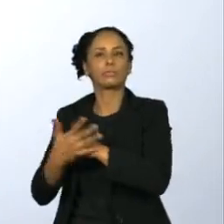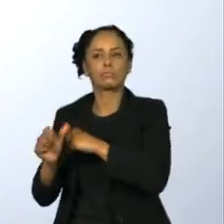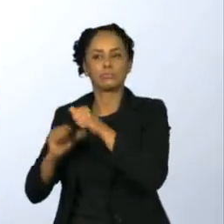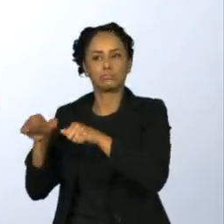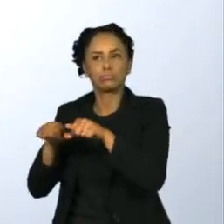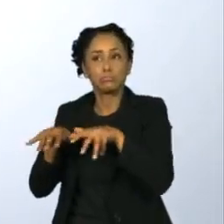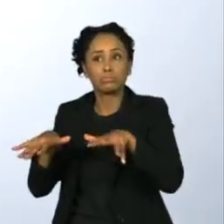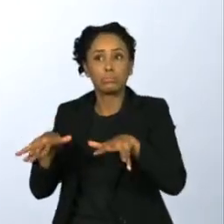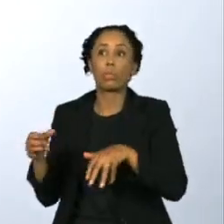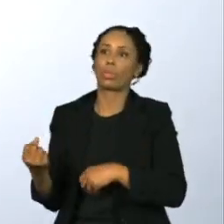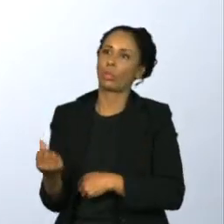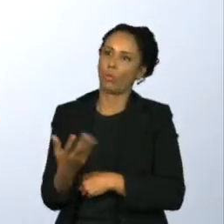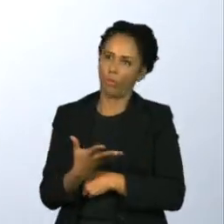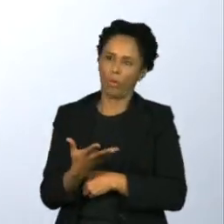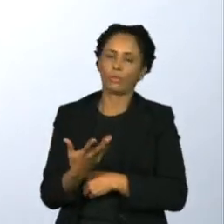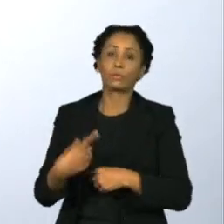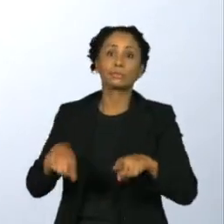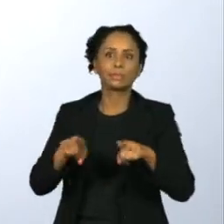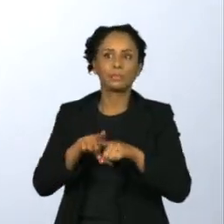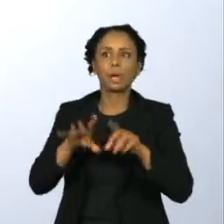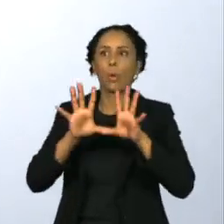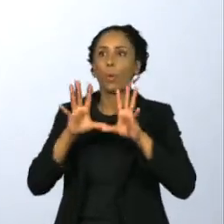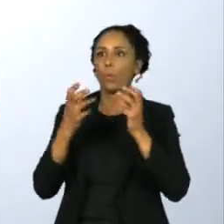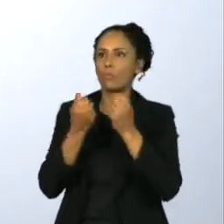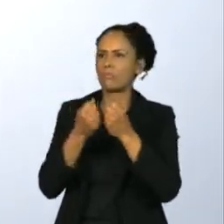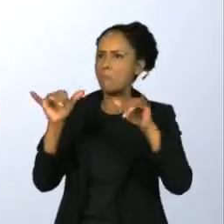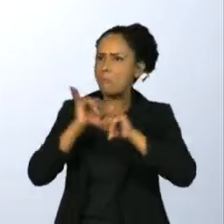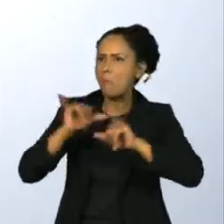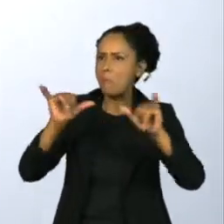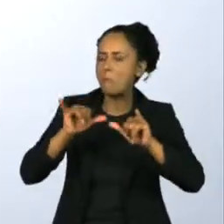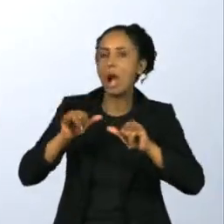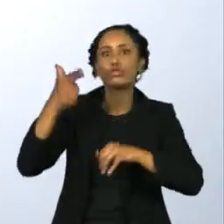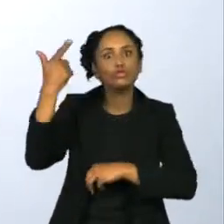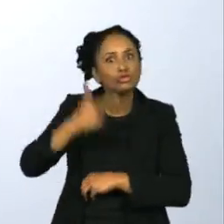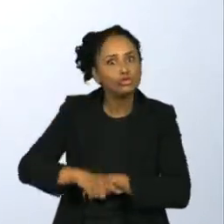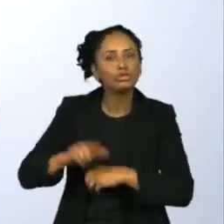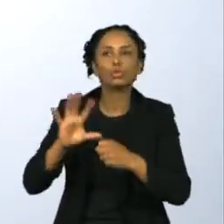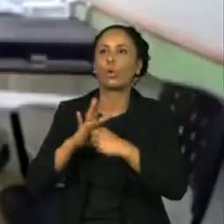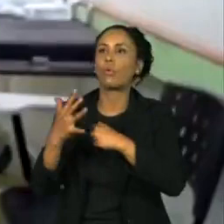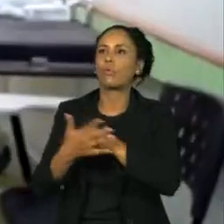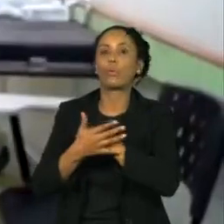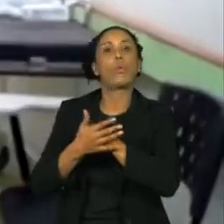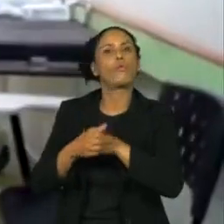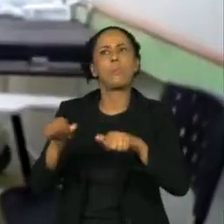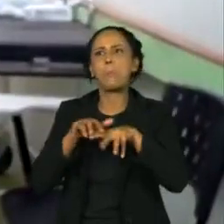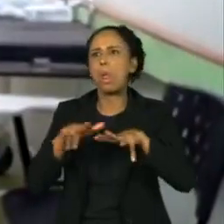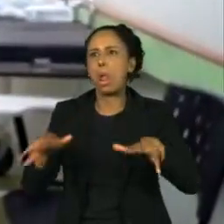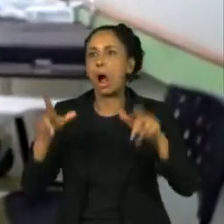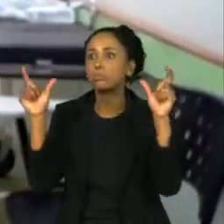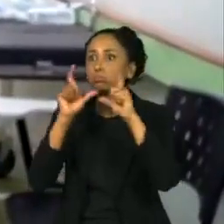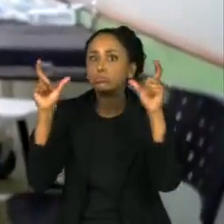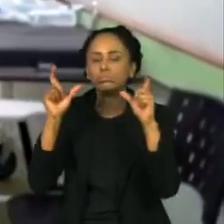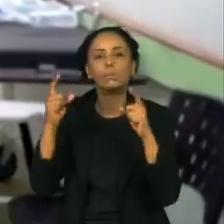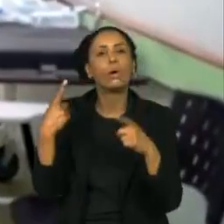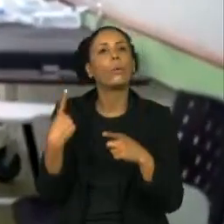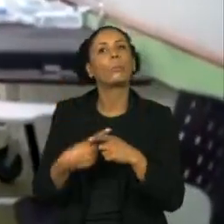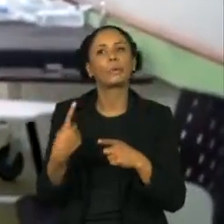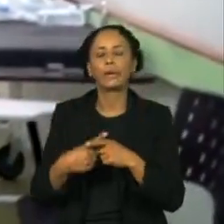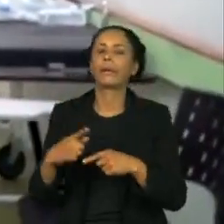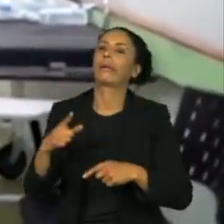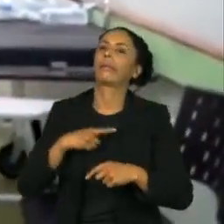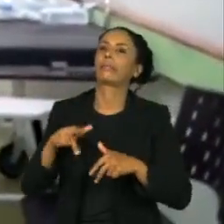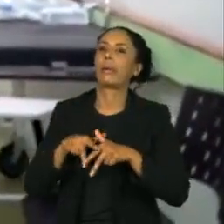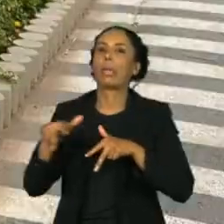alerta que nós podemos sim estar entrando aí em uma nova onda de covid-19 e muito por conta do relaxamento das